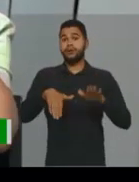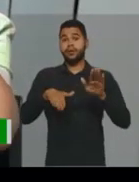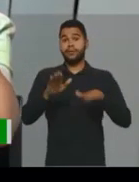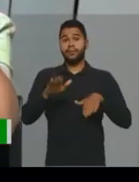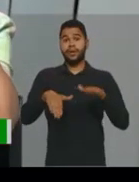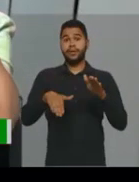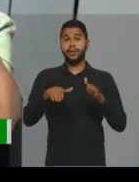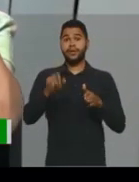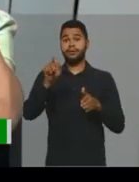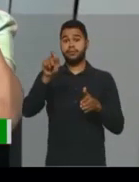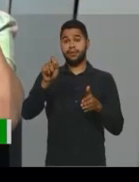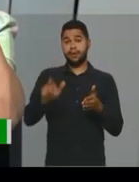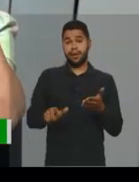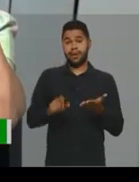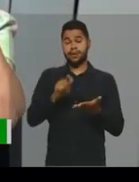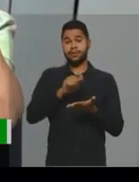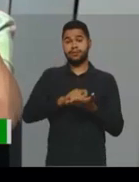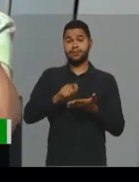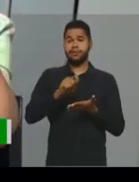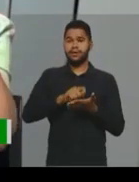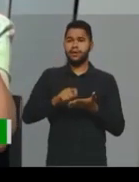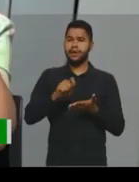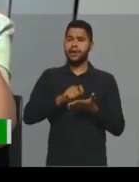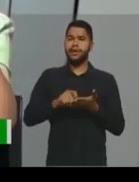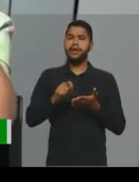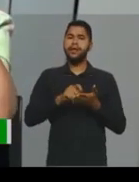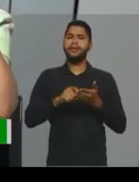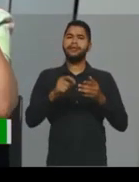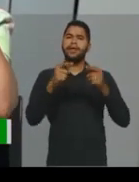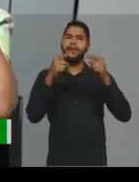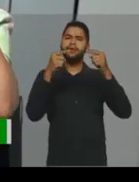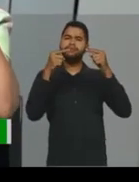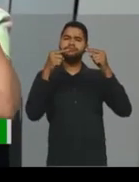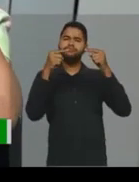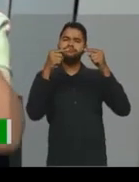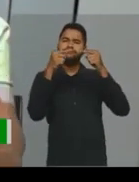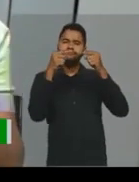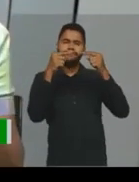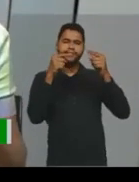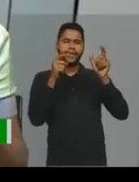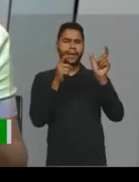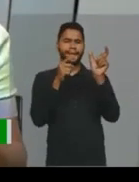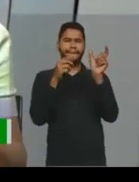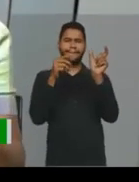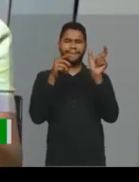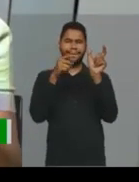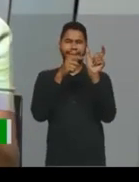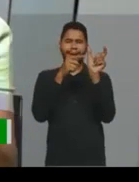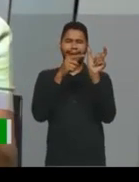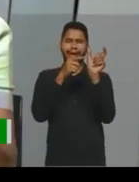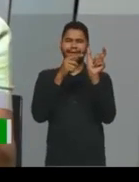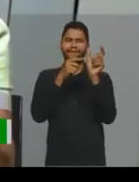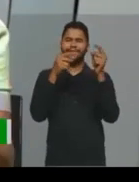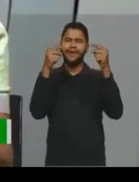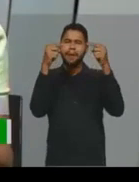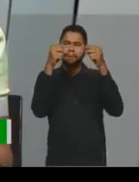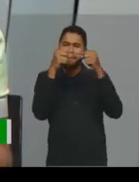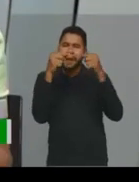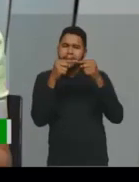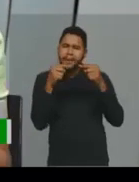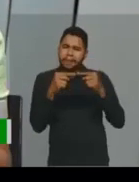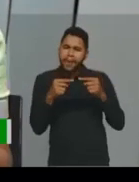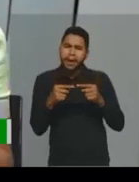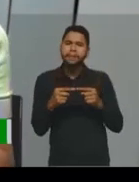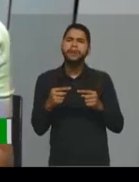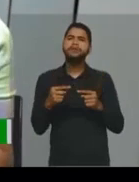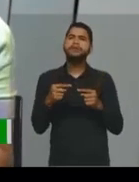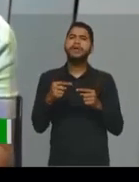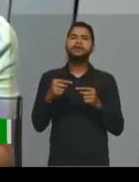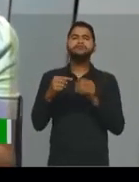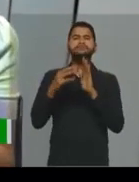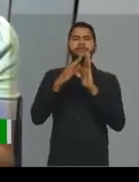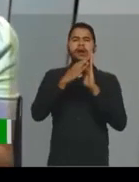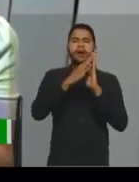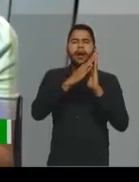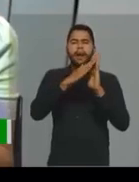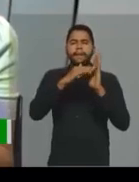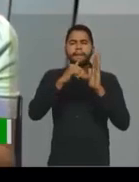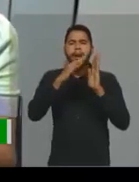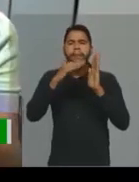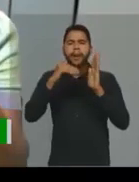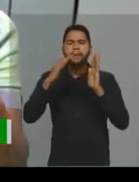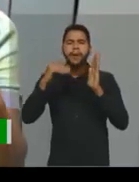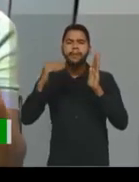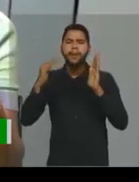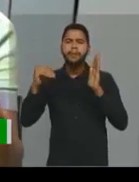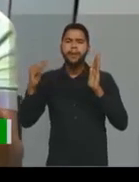quem escreve, né? Ele tem rimas, ele tem ritmo, né? Ele vai ter sonoridade. Ele vai